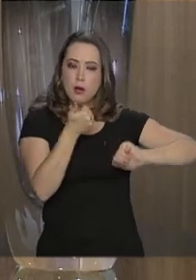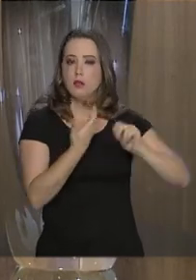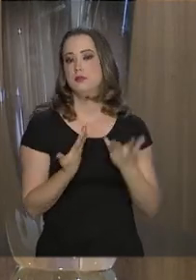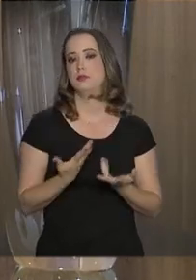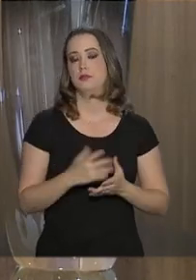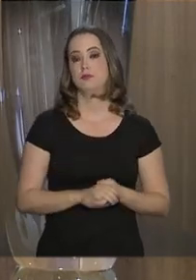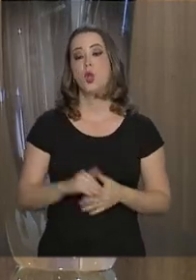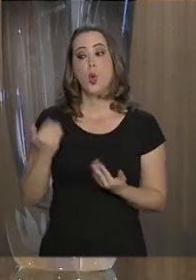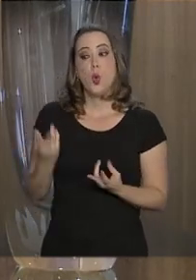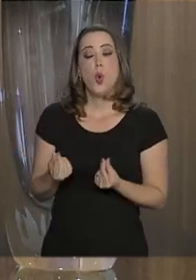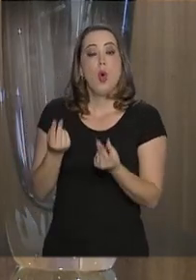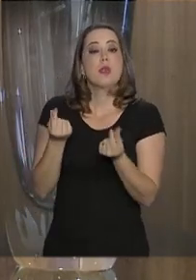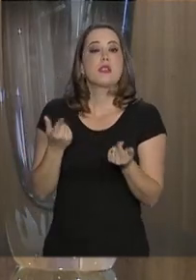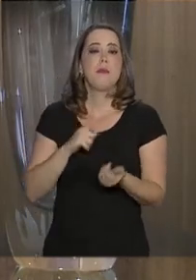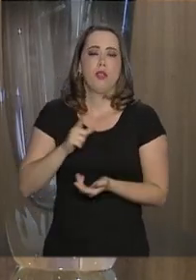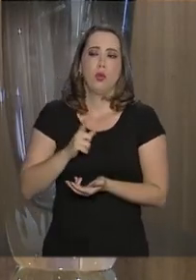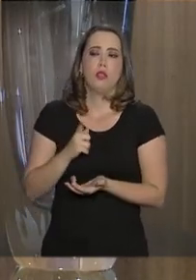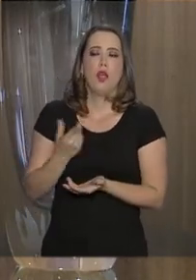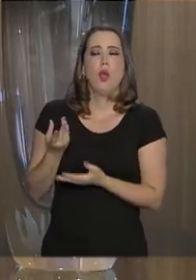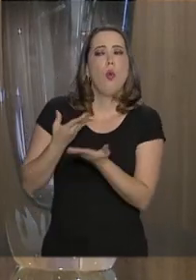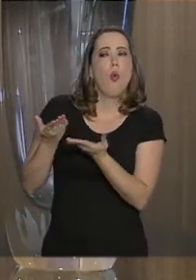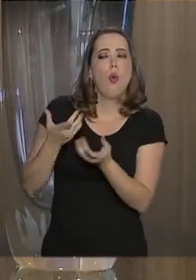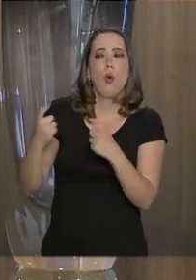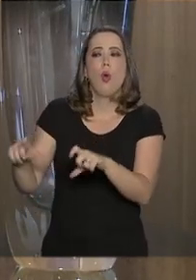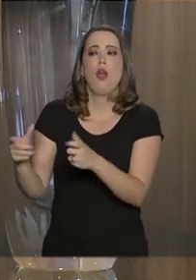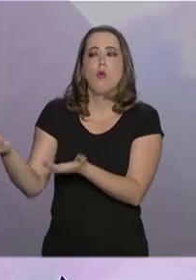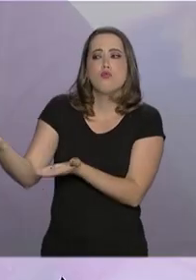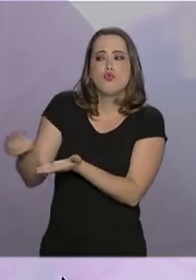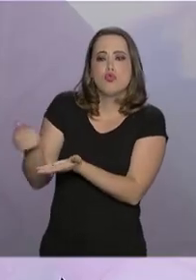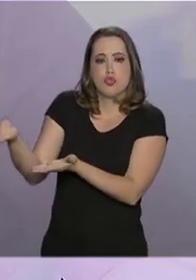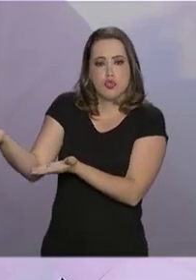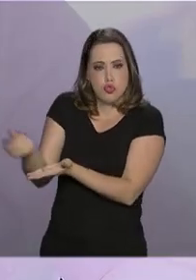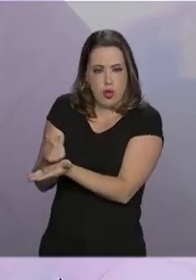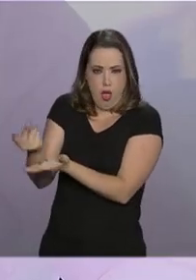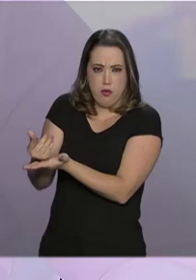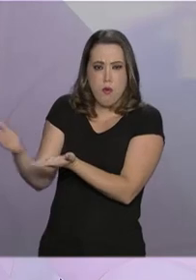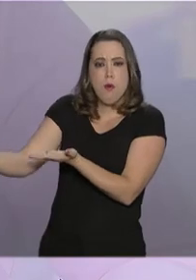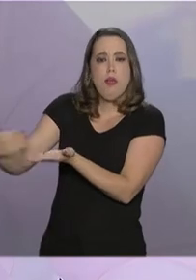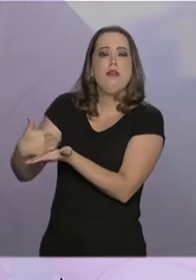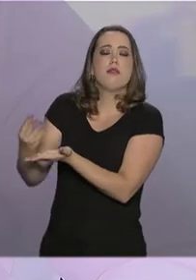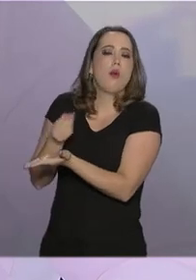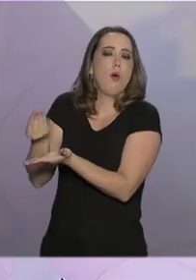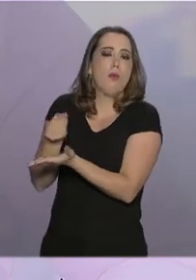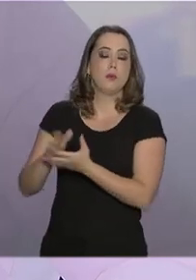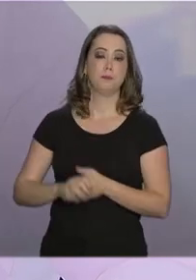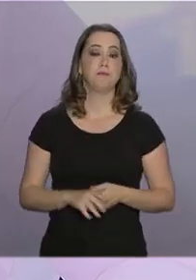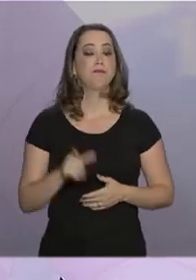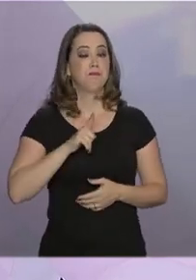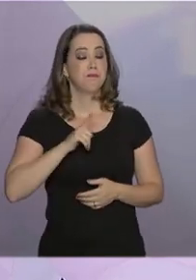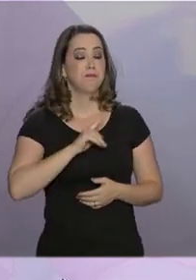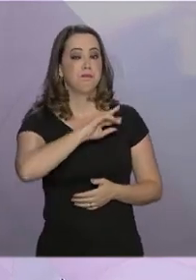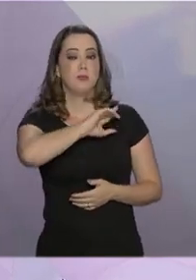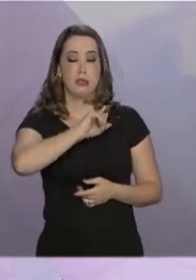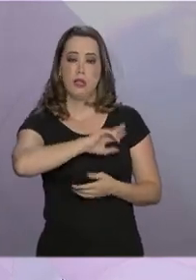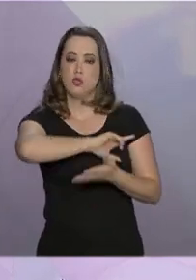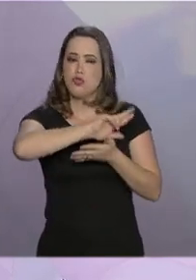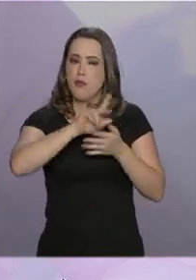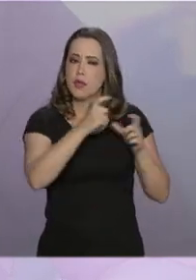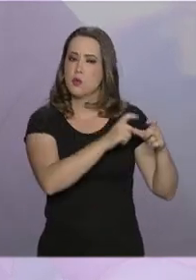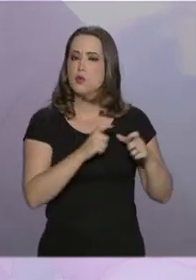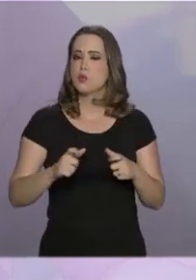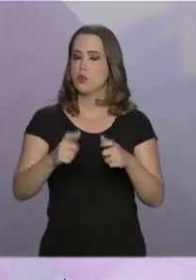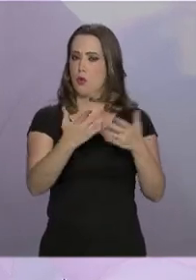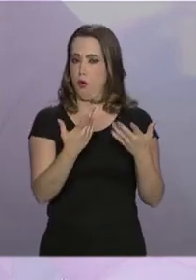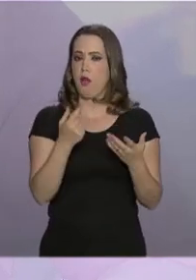orçamento da Secretaria e de onde virá esse recurso? Nós temos algumas frentes para a construção desse orçamento. A primeira delas vem da